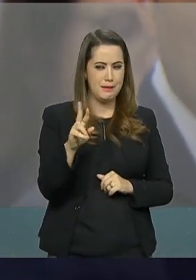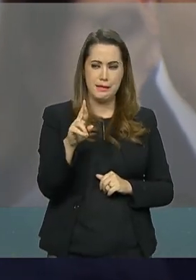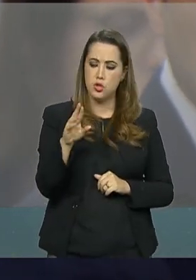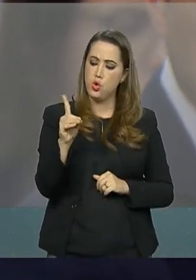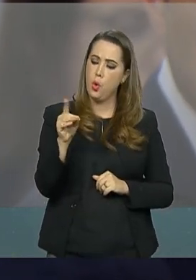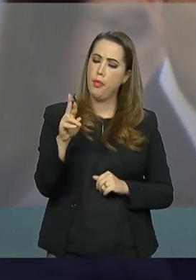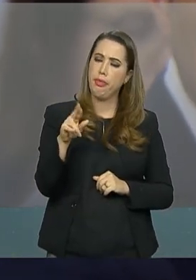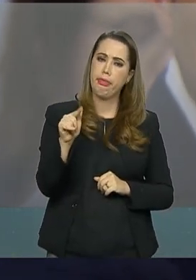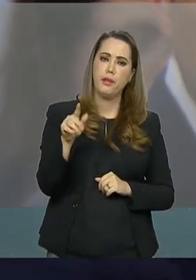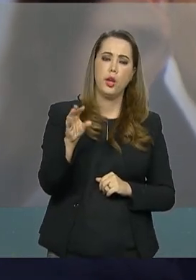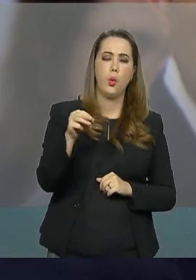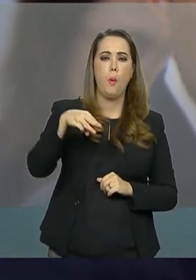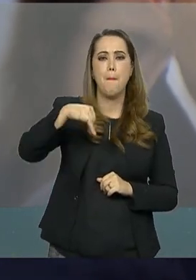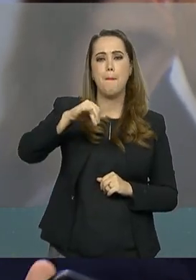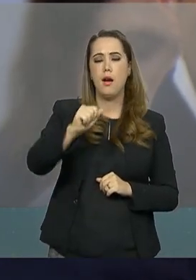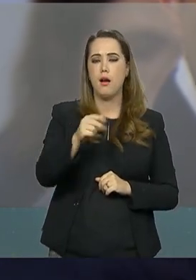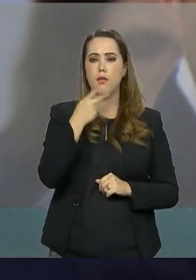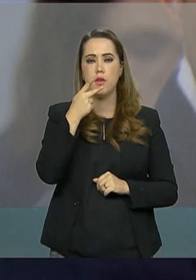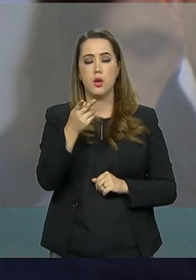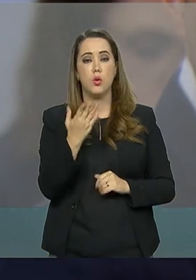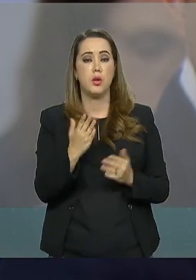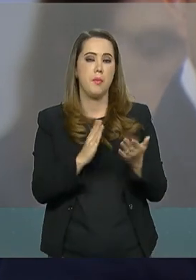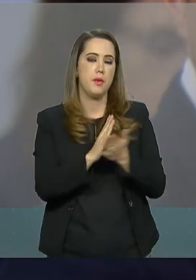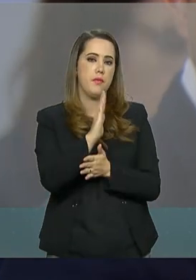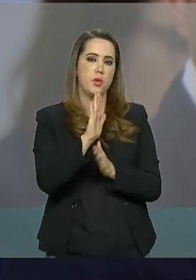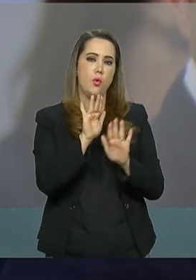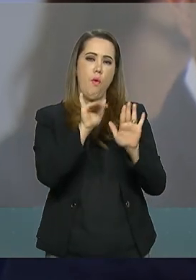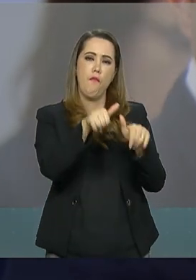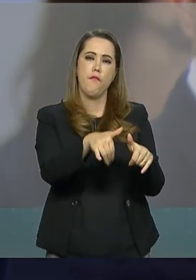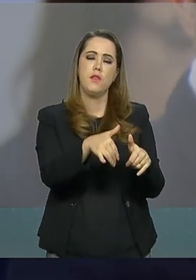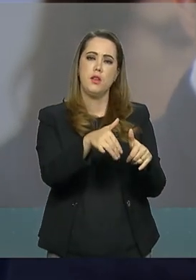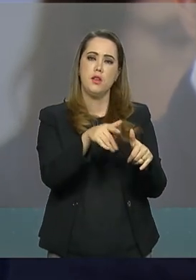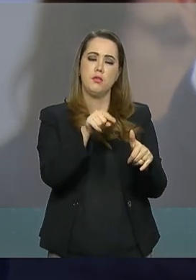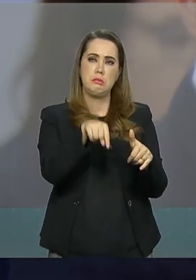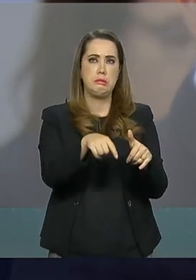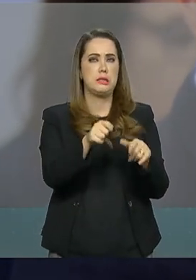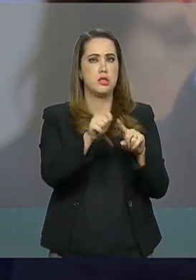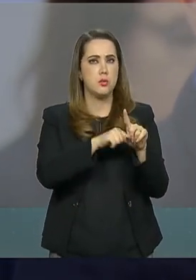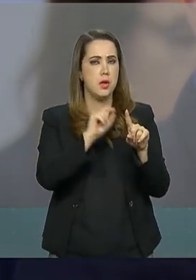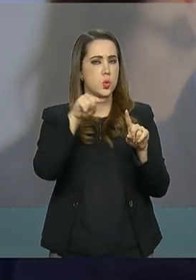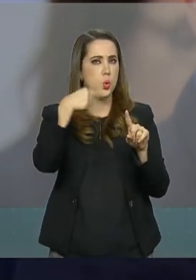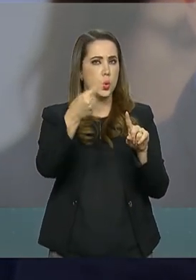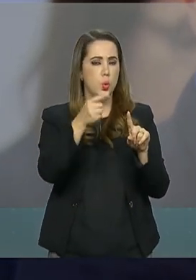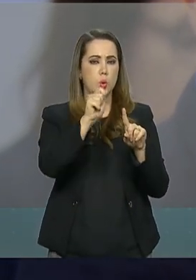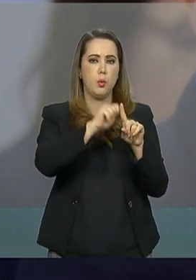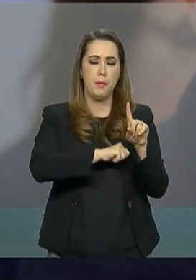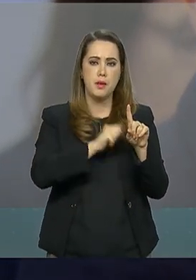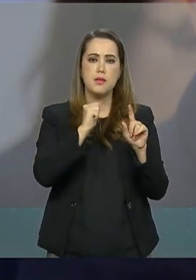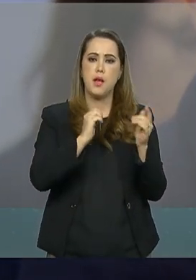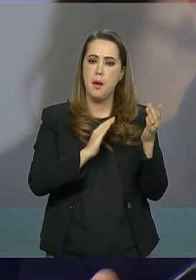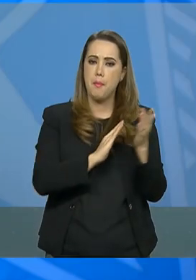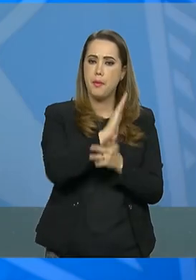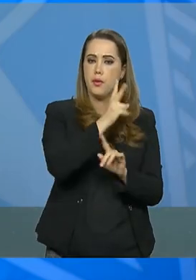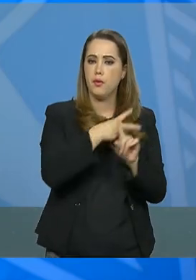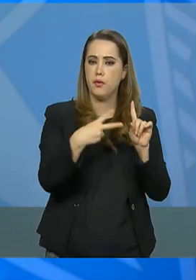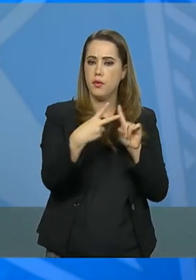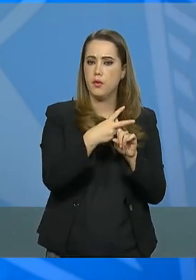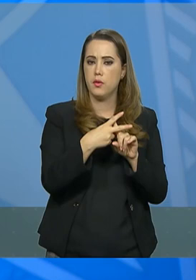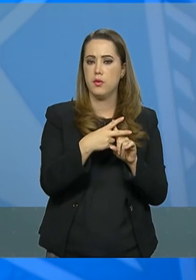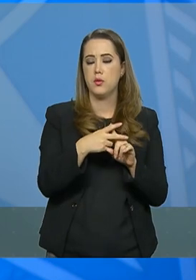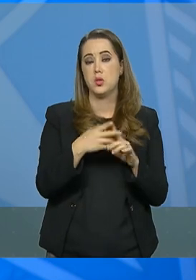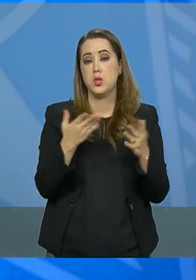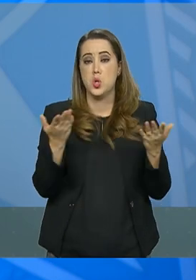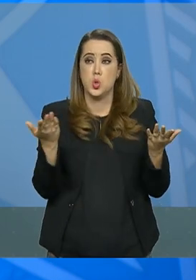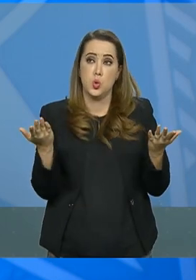consegue aprovar a reforma da Previdência, no fim desse mês, talvez no começo do próximo. Mas se alguém... No cenário mais? No mais